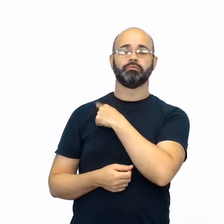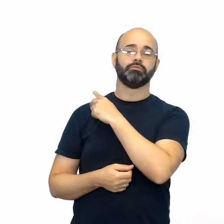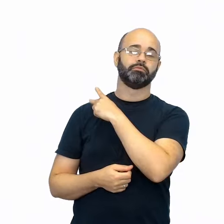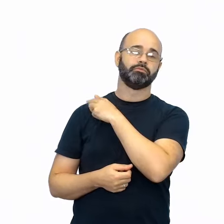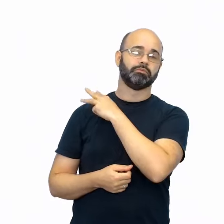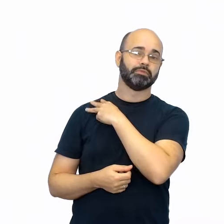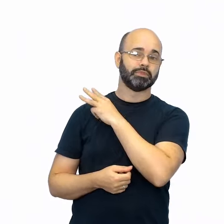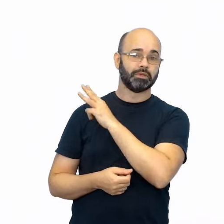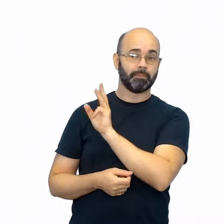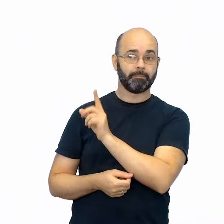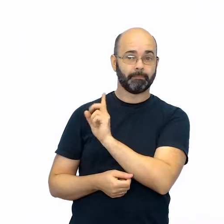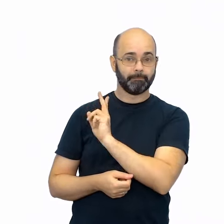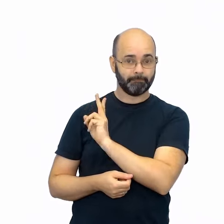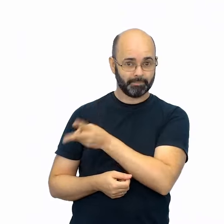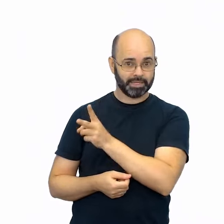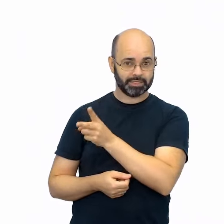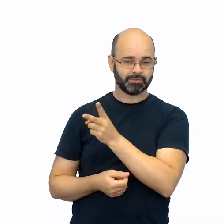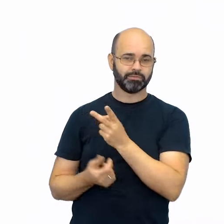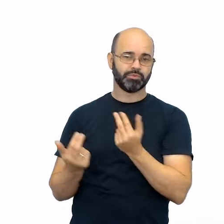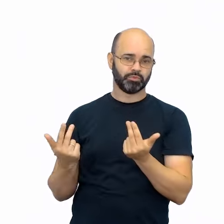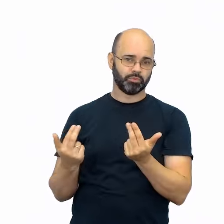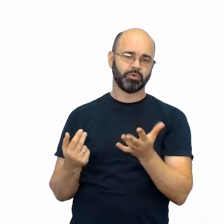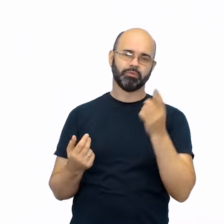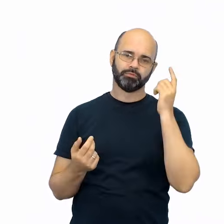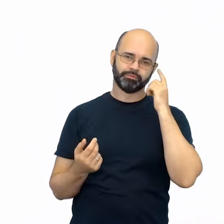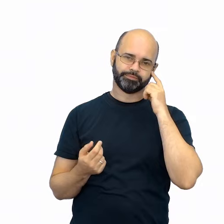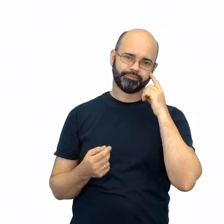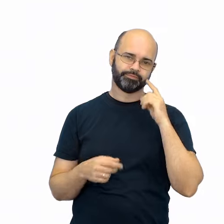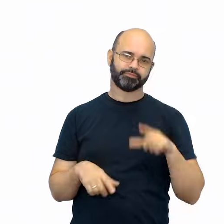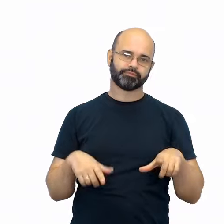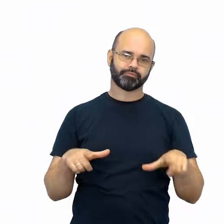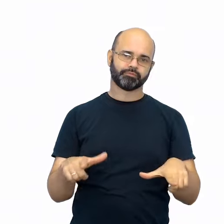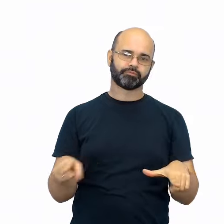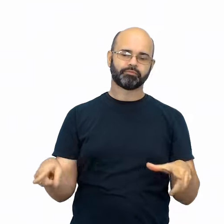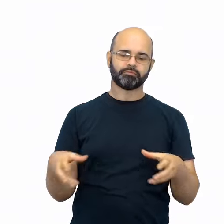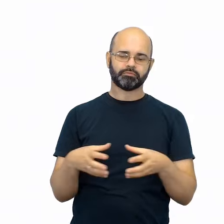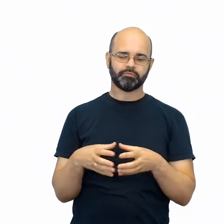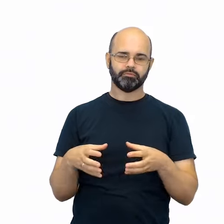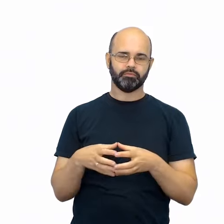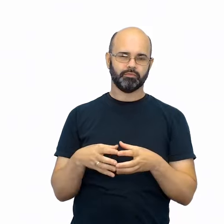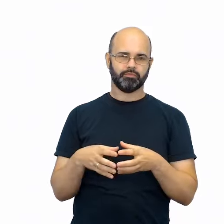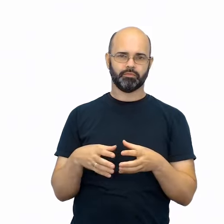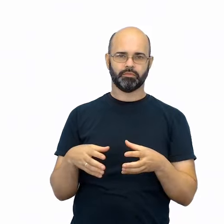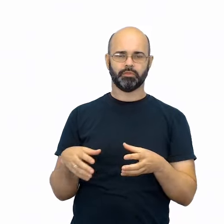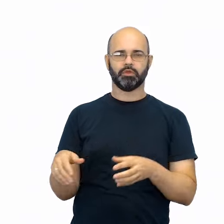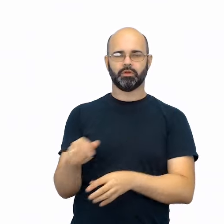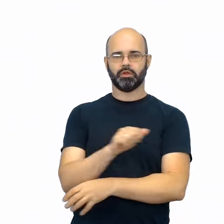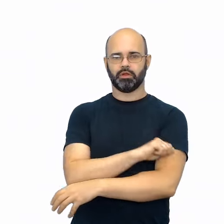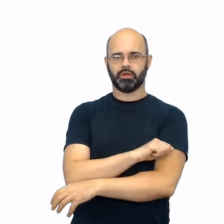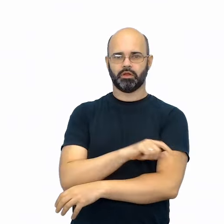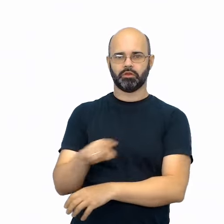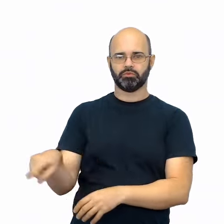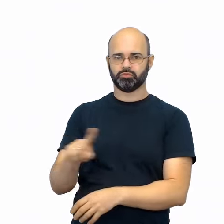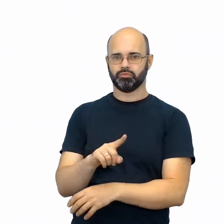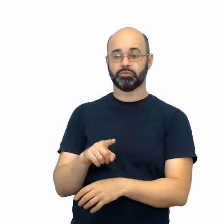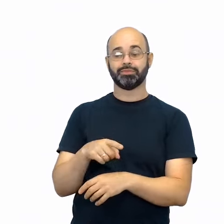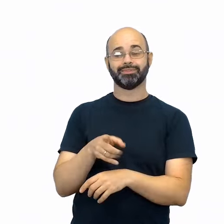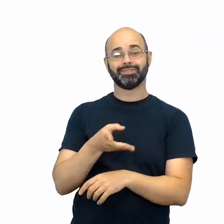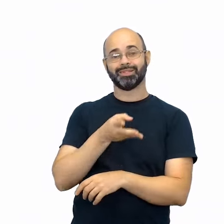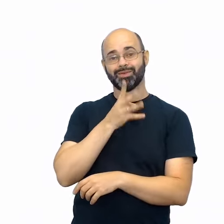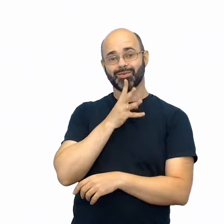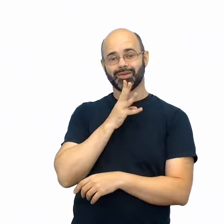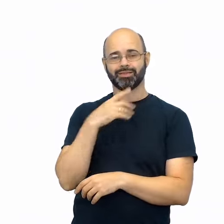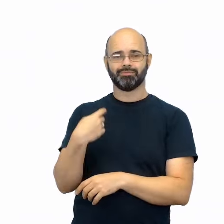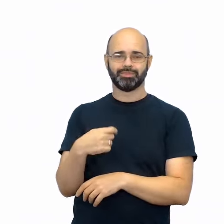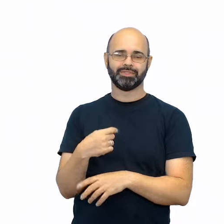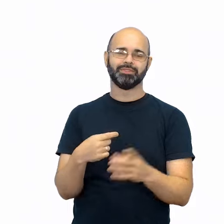terão de considerar que os elementos escolhidos para as adivinhas que comporam o jogo devem ser conhecidos e que